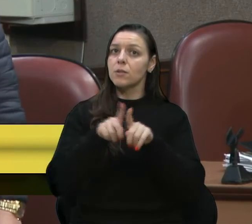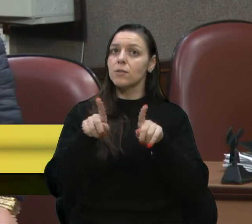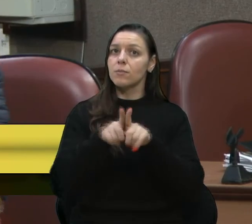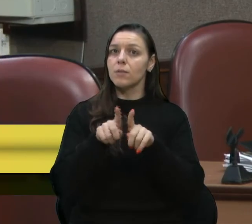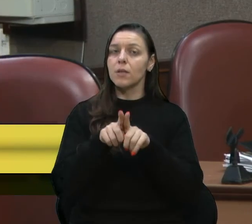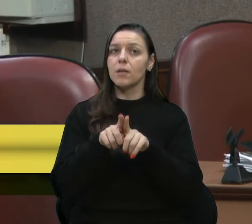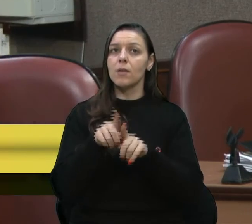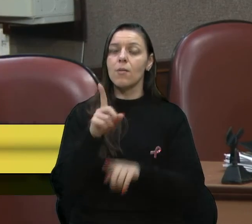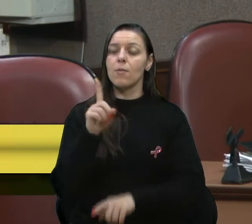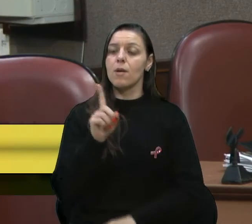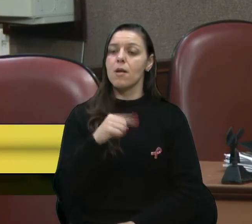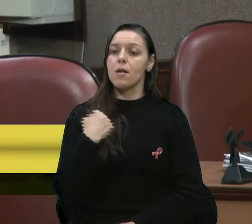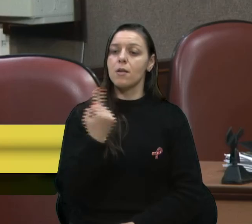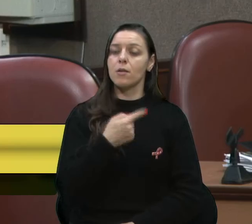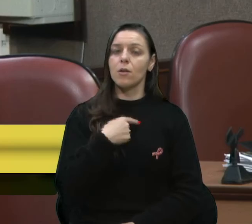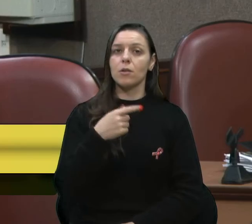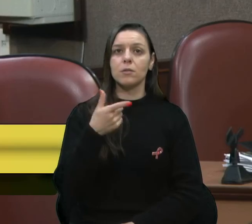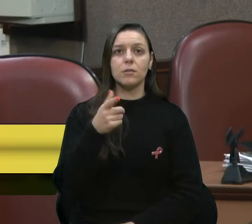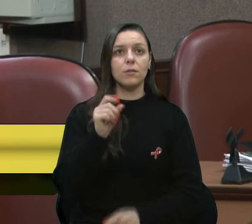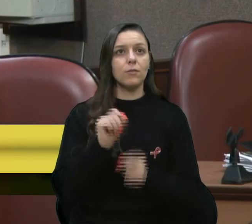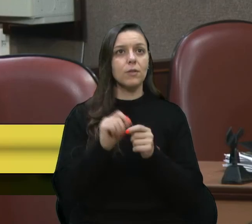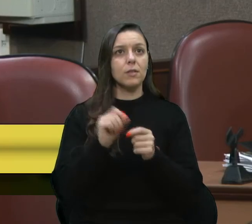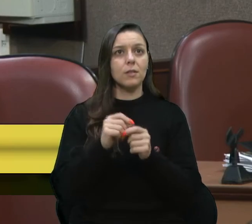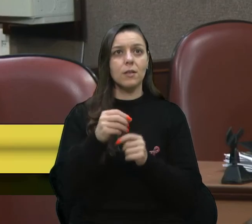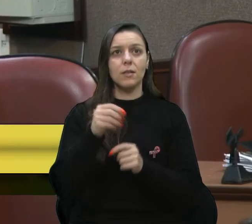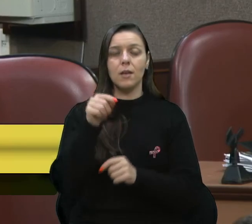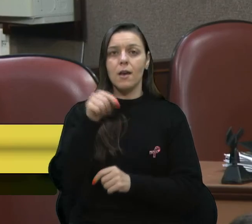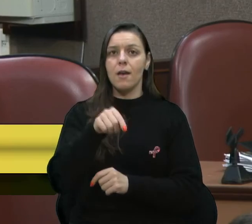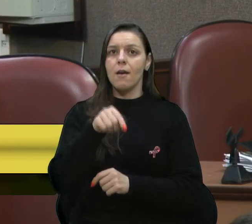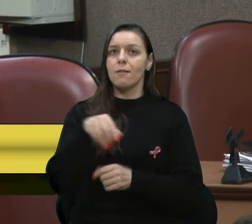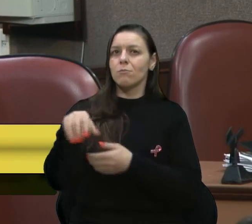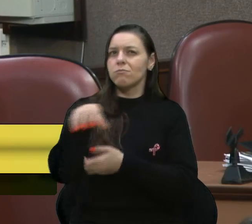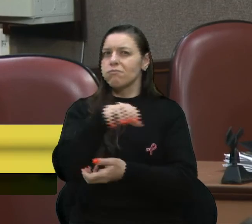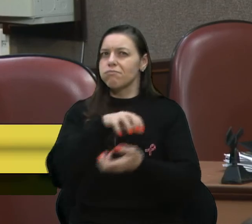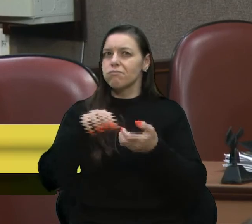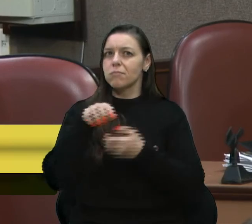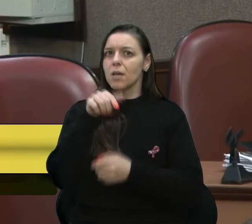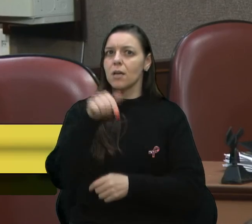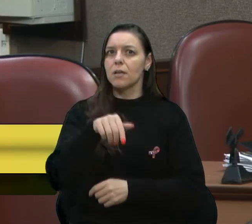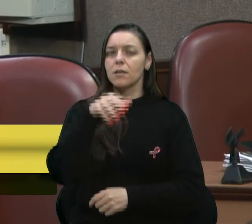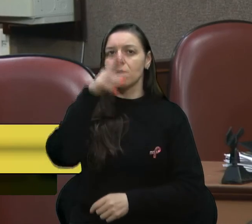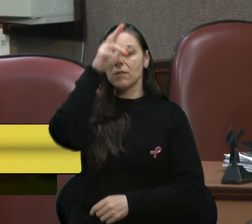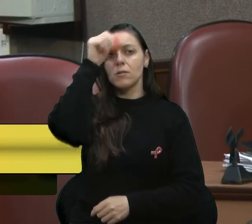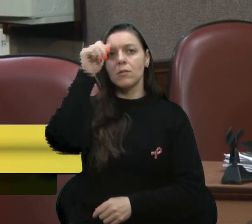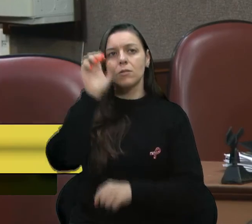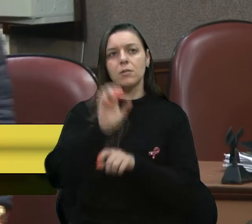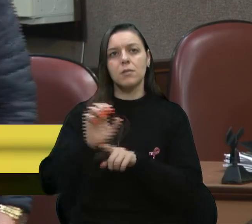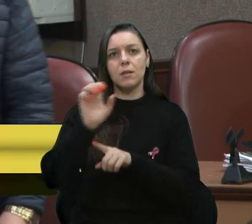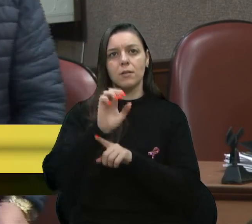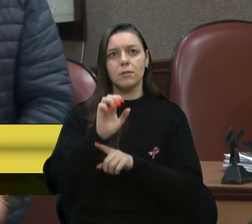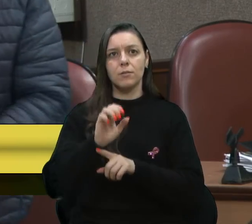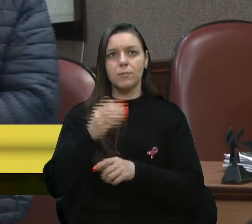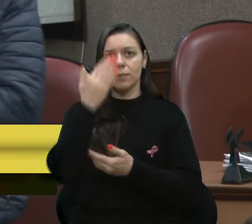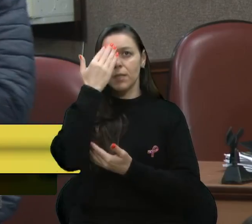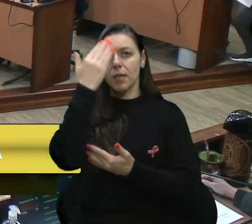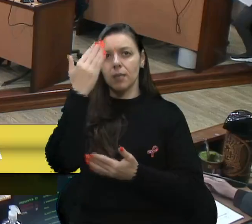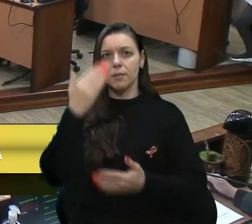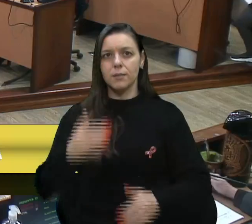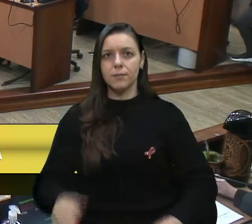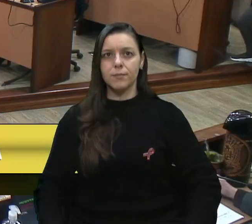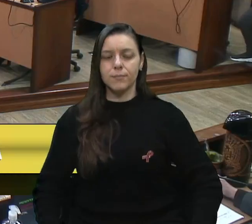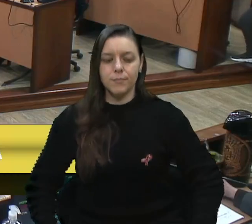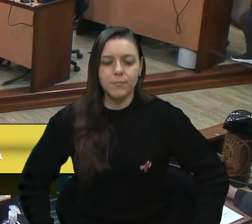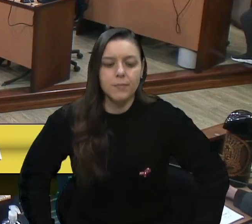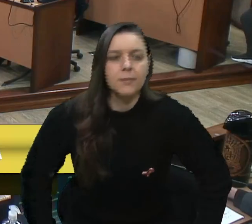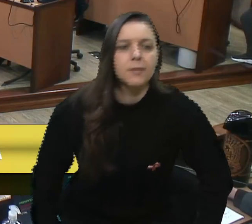fazer essa catástrofe aqui no nosso município e no nosso Estado. Obrigado, senhor presidente. Obrigado, vereador Bressan.